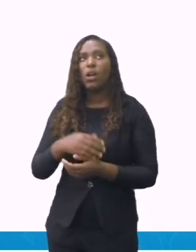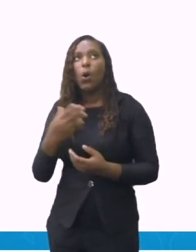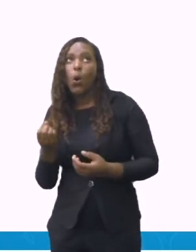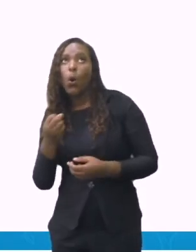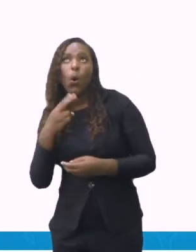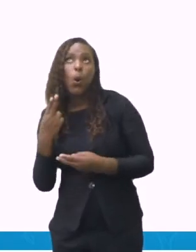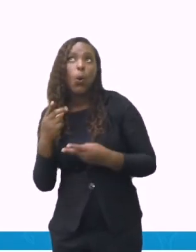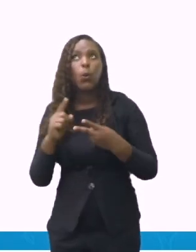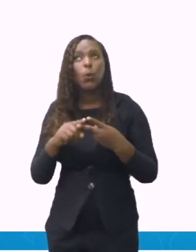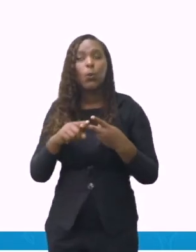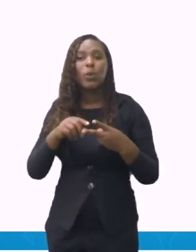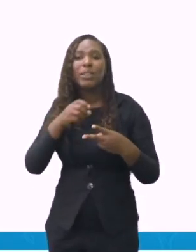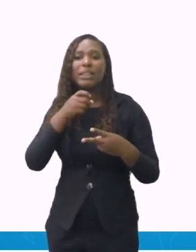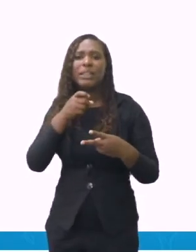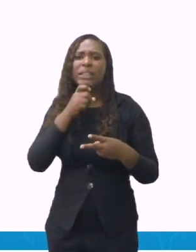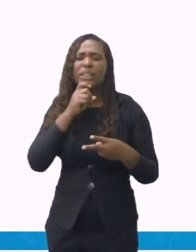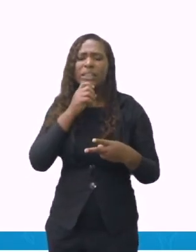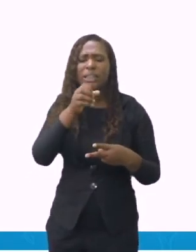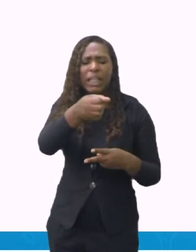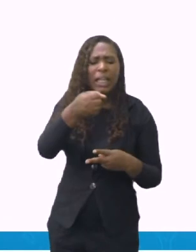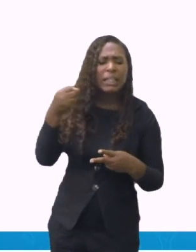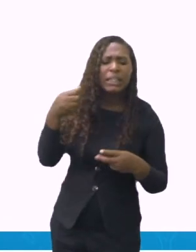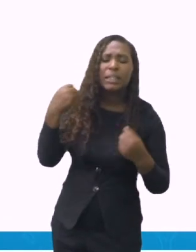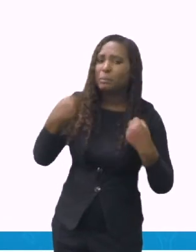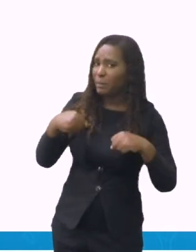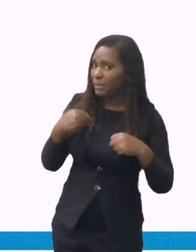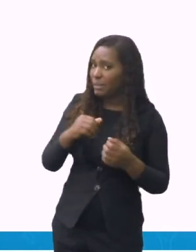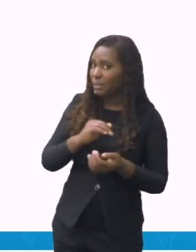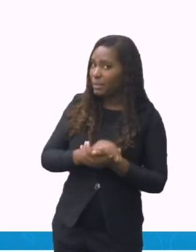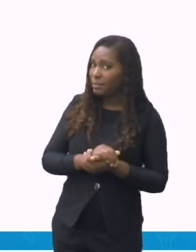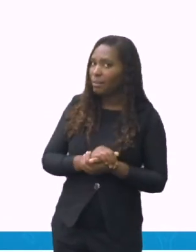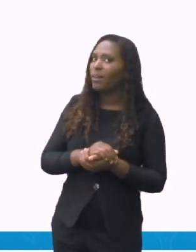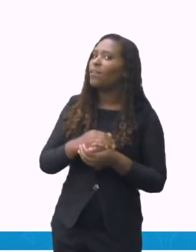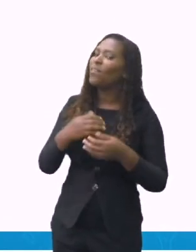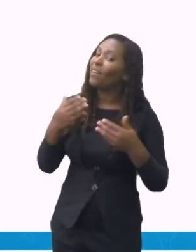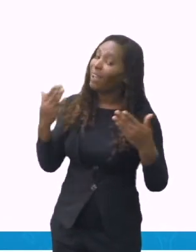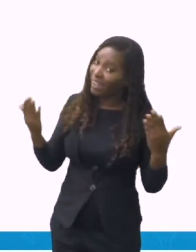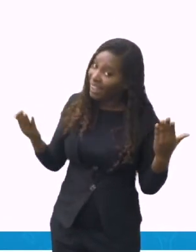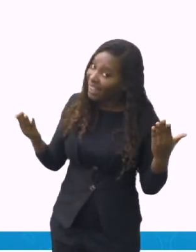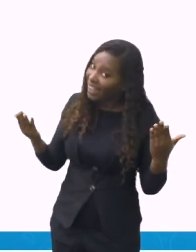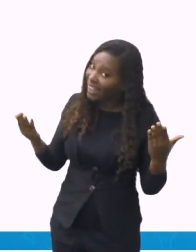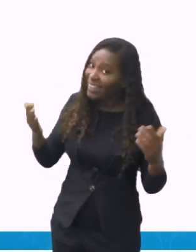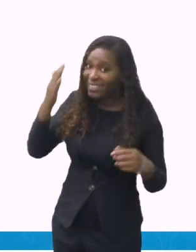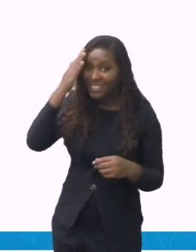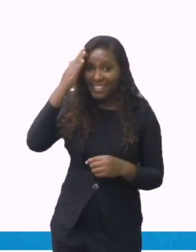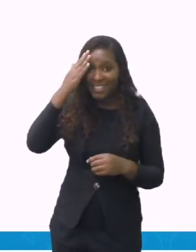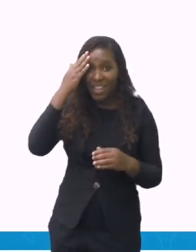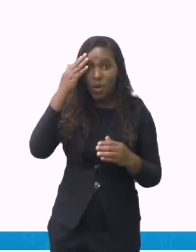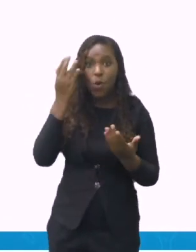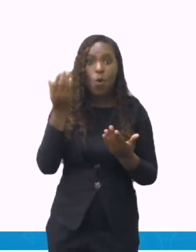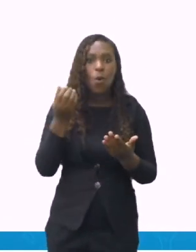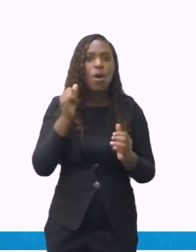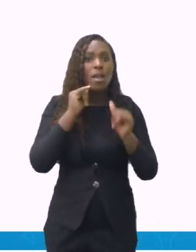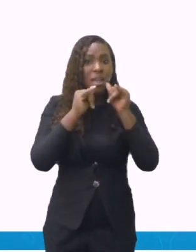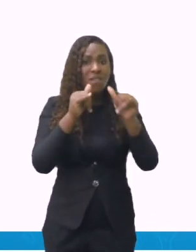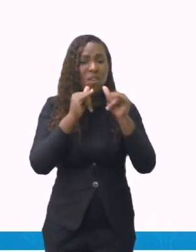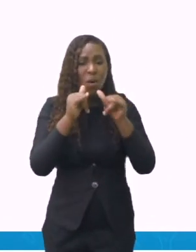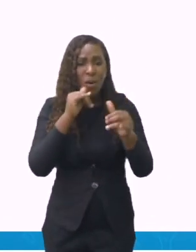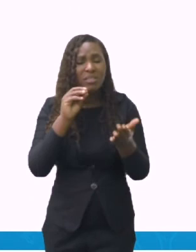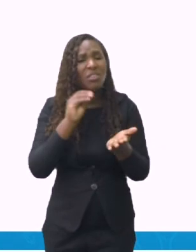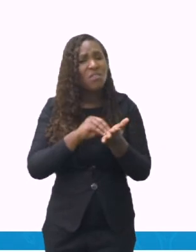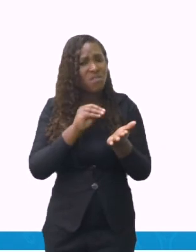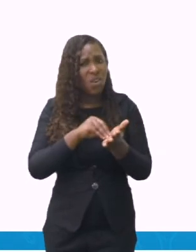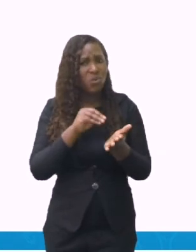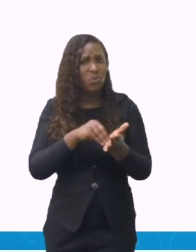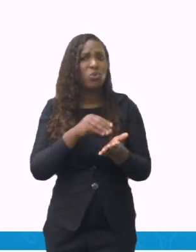só que faltaram algumas informações? Eu procurei alguns questionamentos. O brigadeiro, ele dá para comer quente? Eu posso